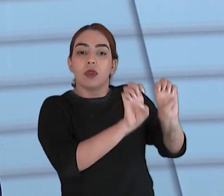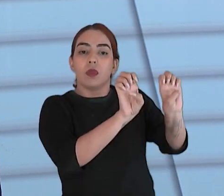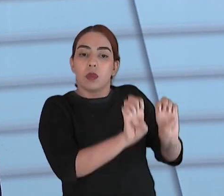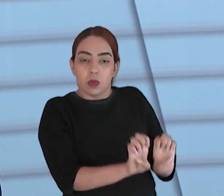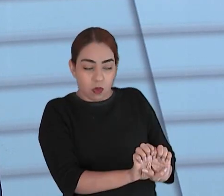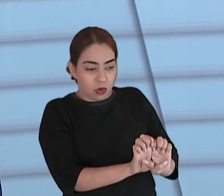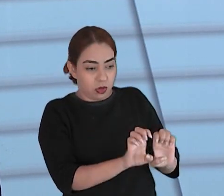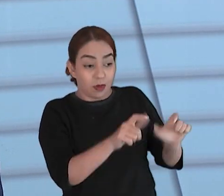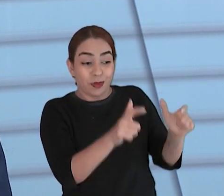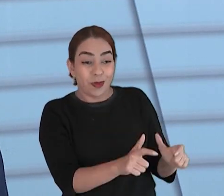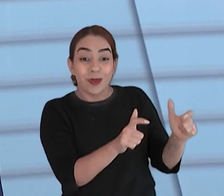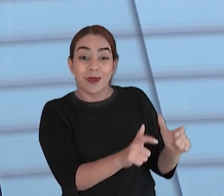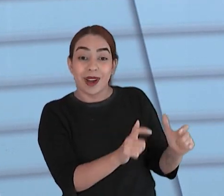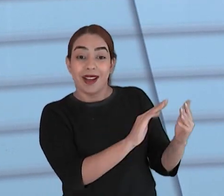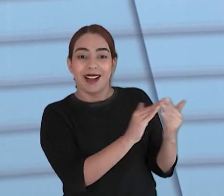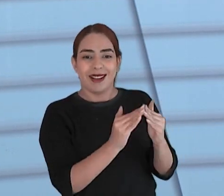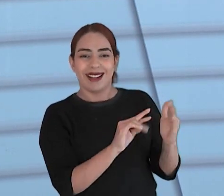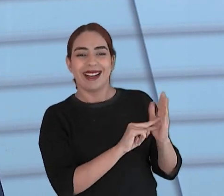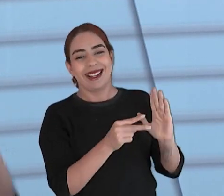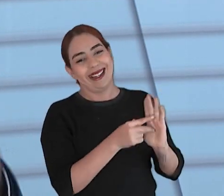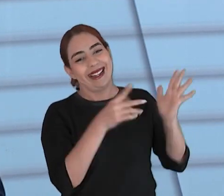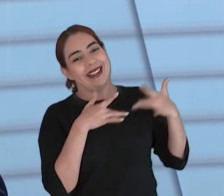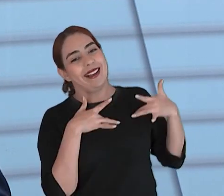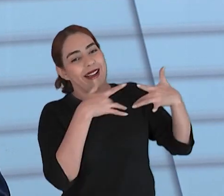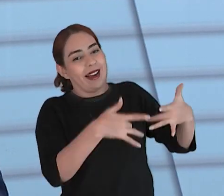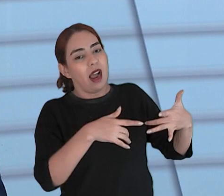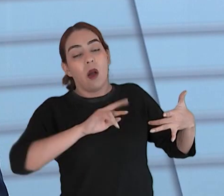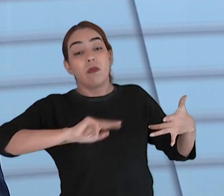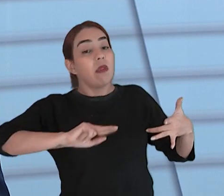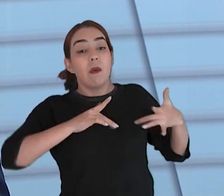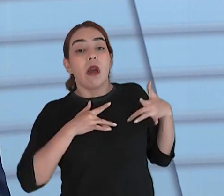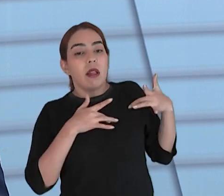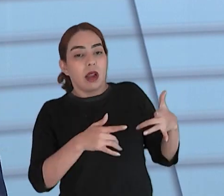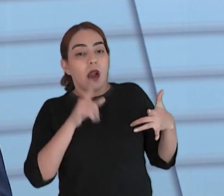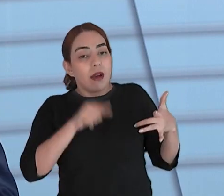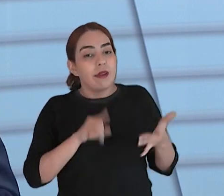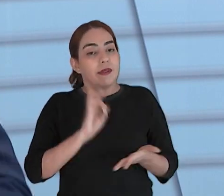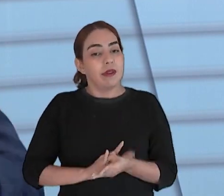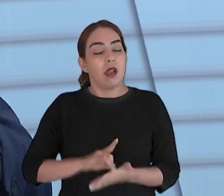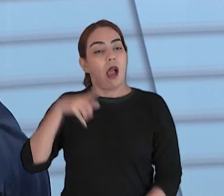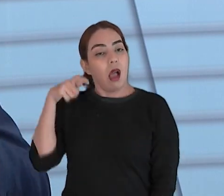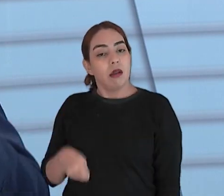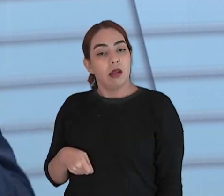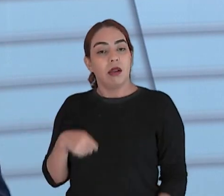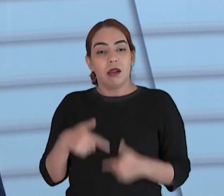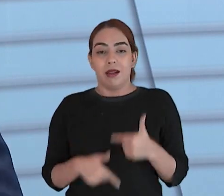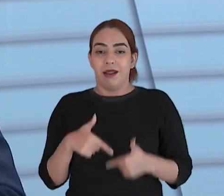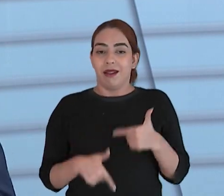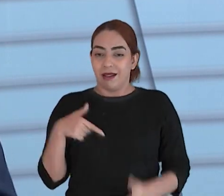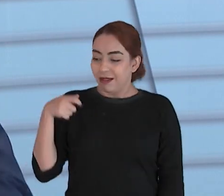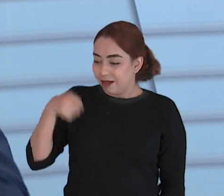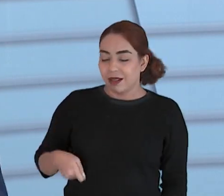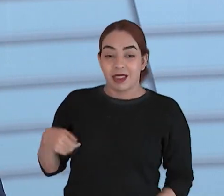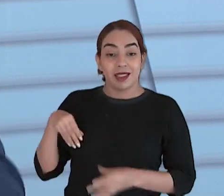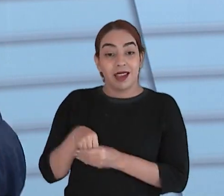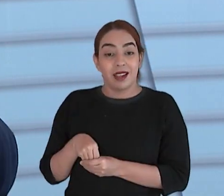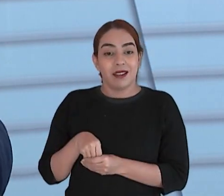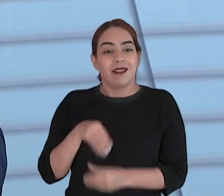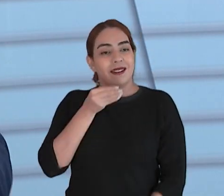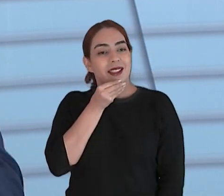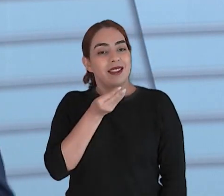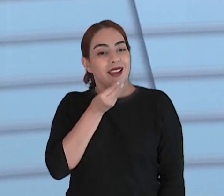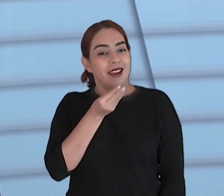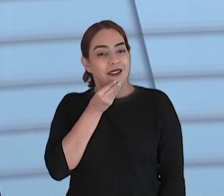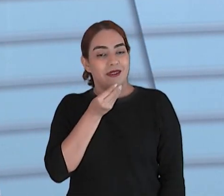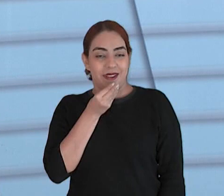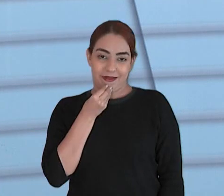fazendo nenhum favor não é uma obrigação nossa é uma obrigação que nós temos que cumprir com